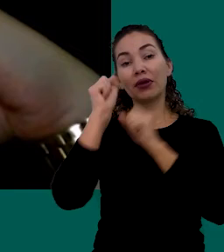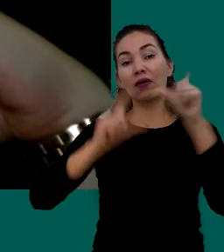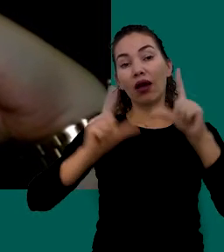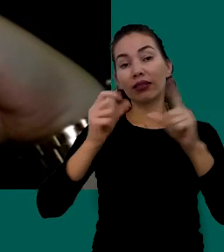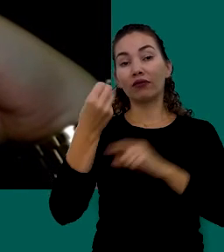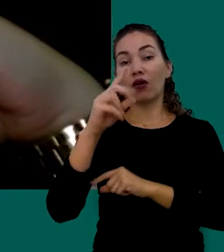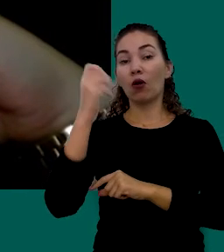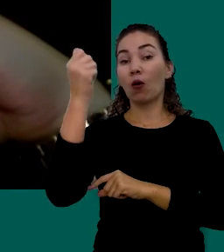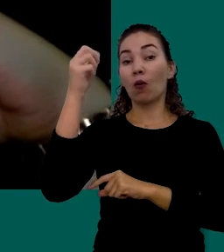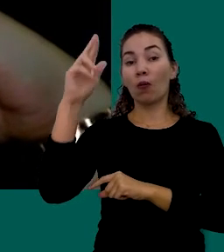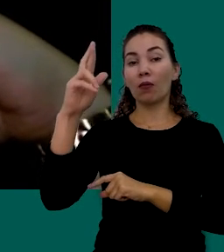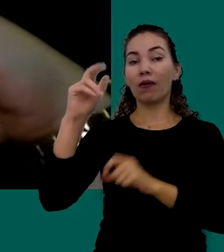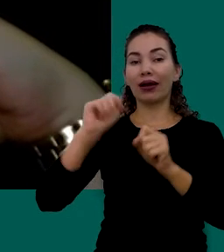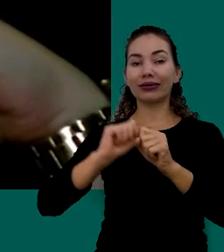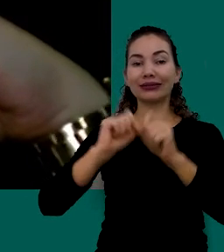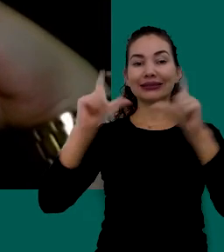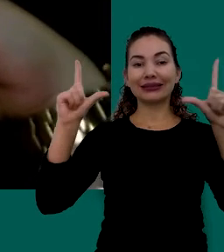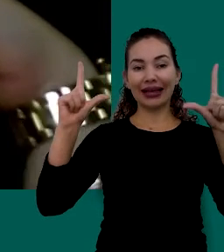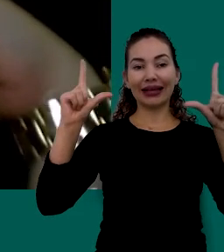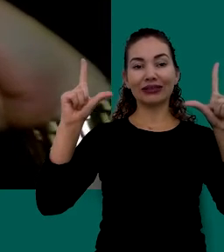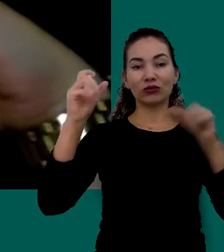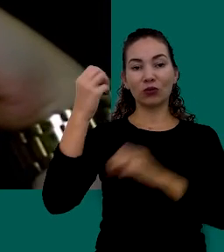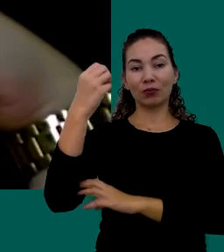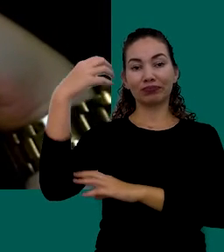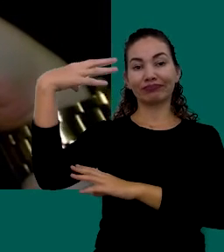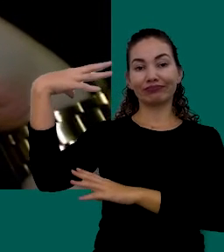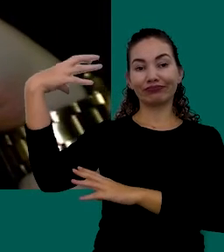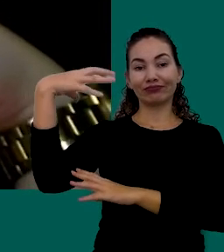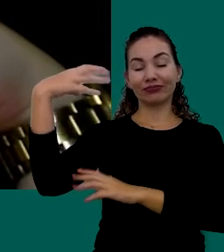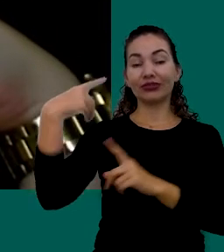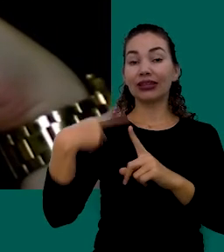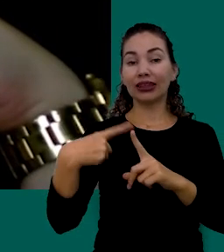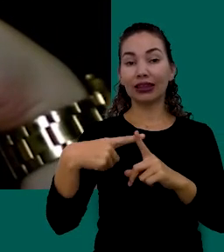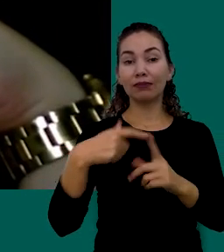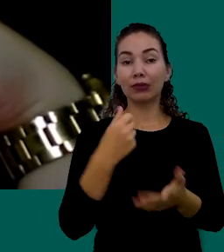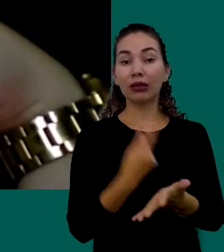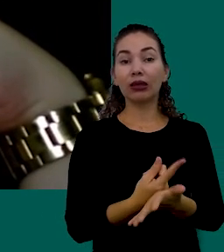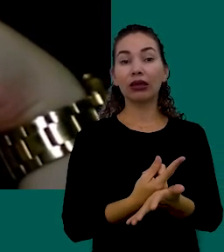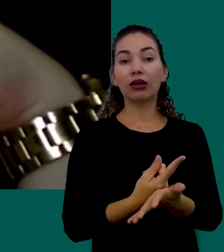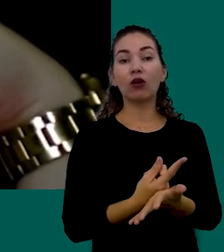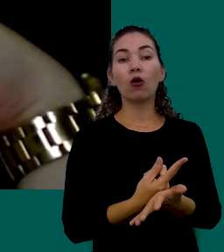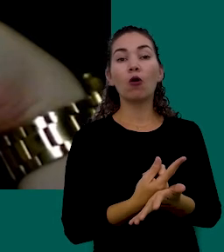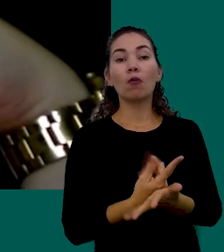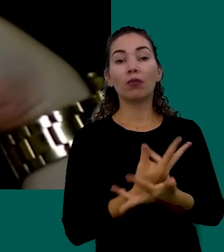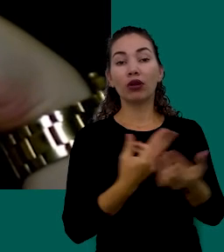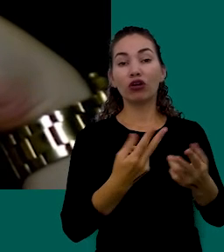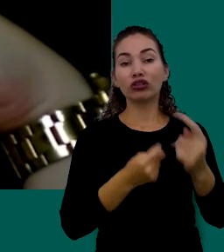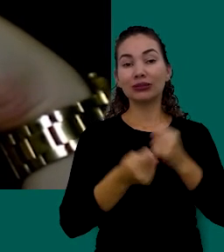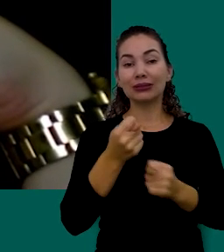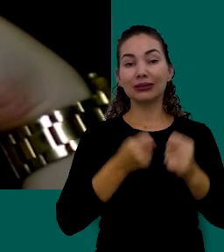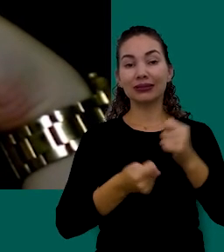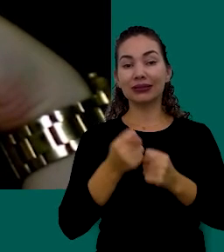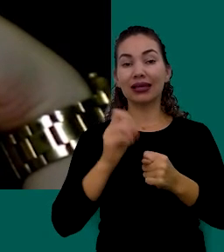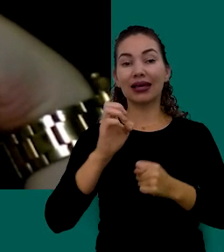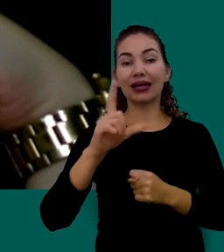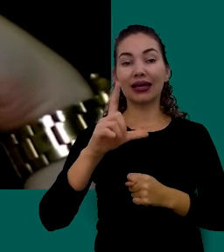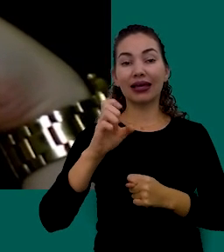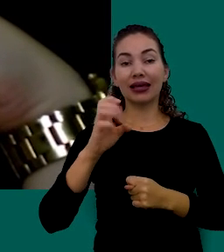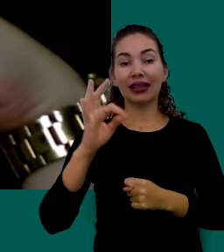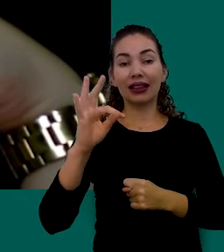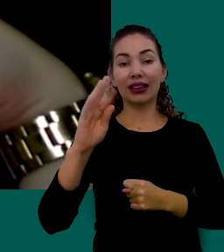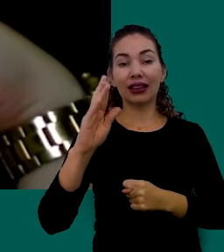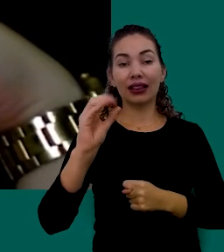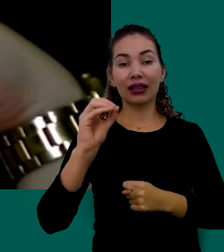E Também Compre Eletrodomésticos Que São Mais Econômicos Aqueles Que Têm Aquela